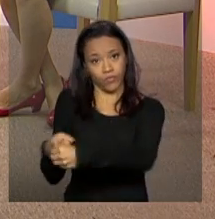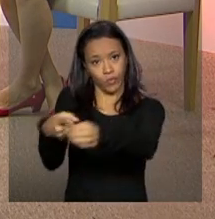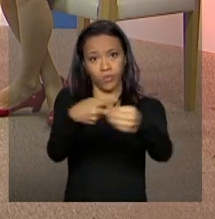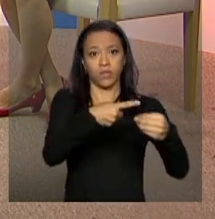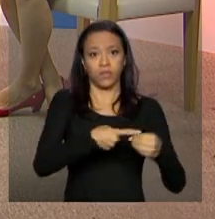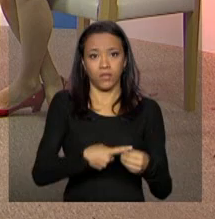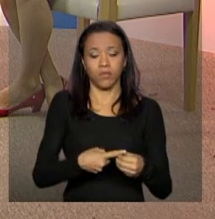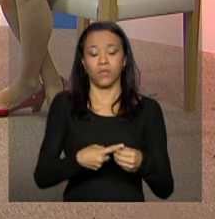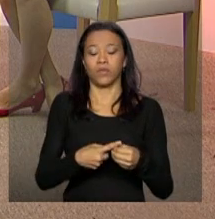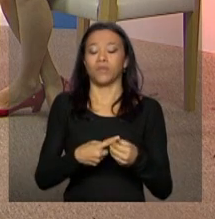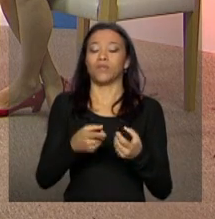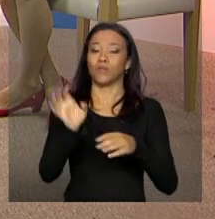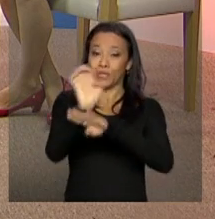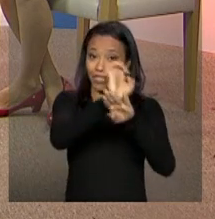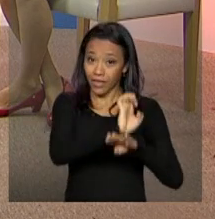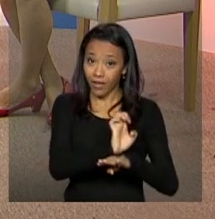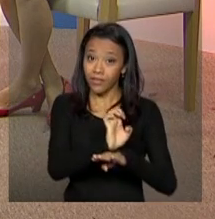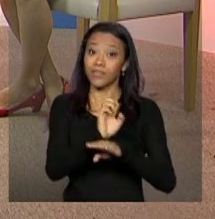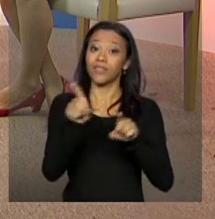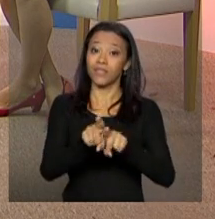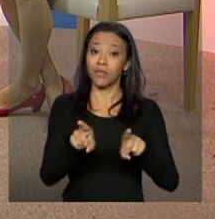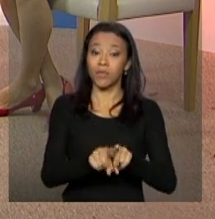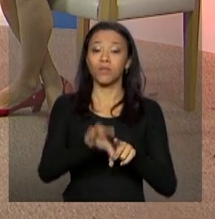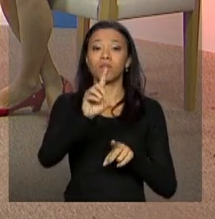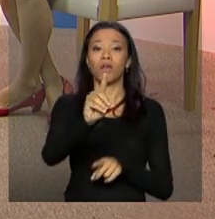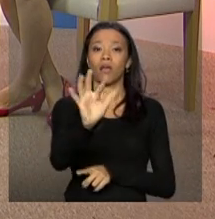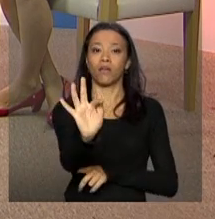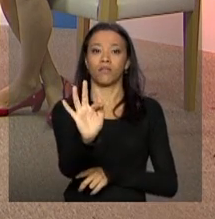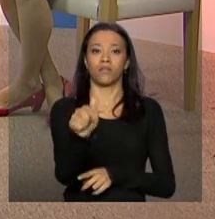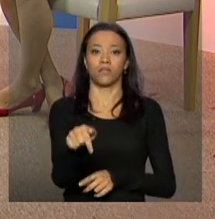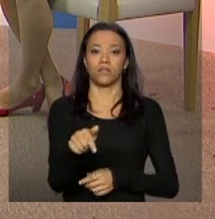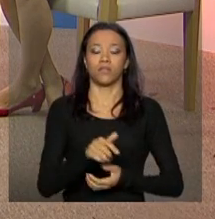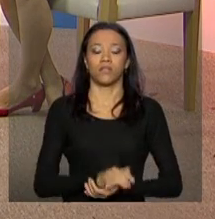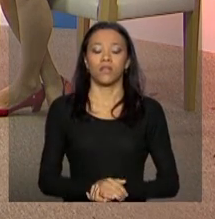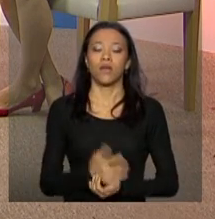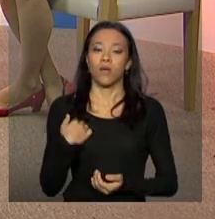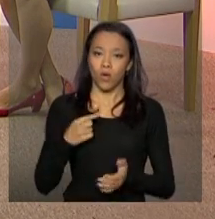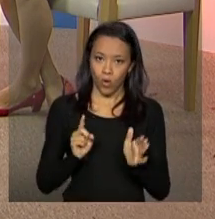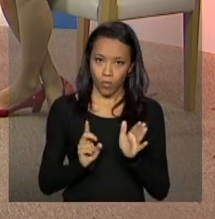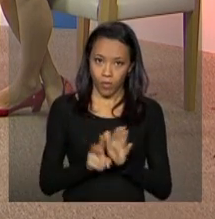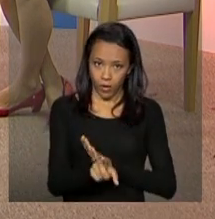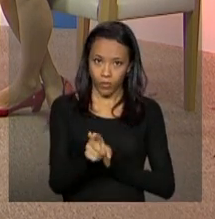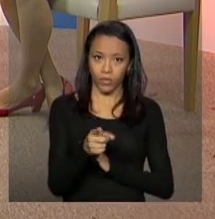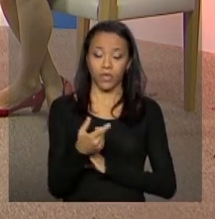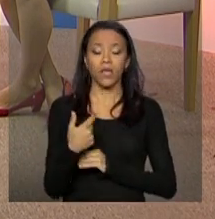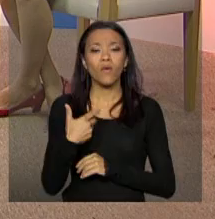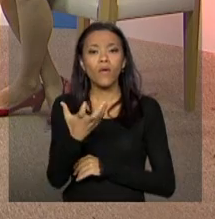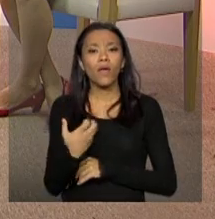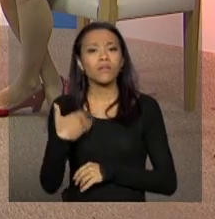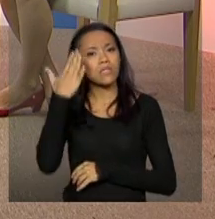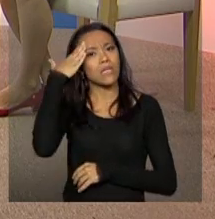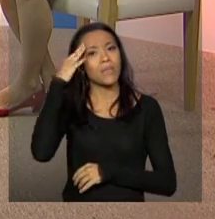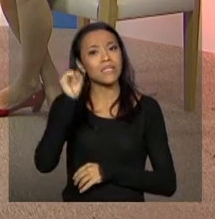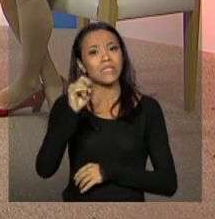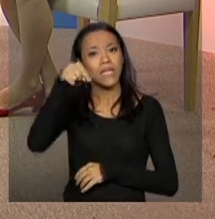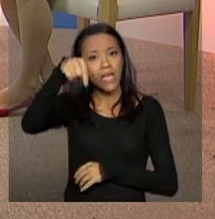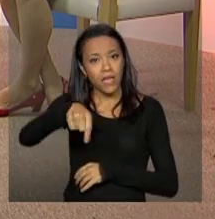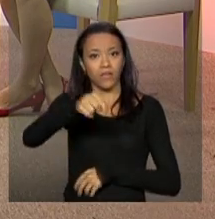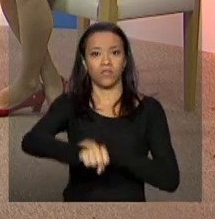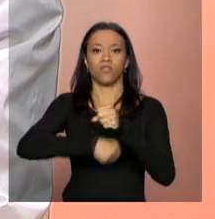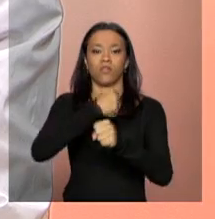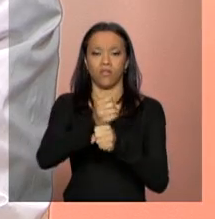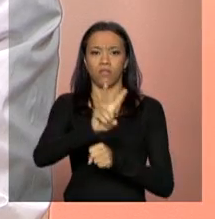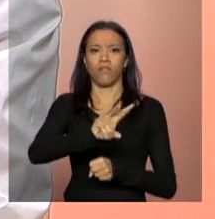e no DF. Ah, ótimo. Conselheira, a Eloísa, ela ainda continua, ela pergunta assim, gostaria de saber se neste ano também haverá